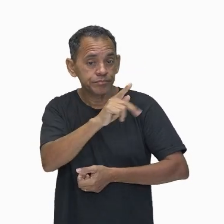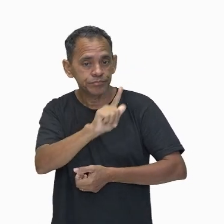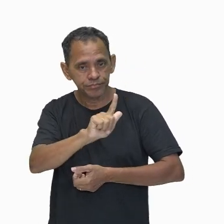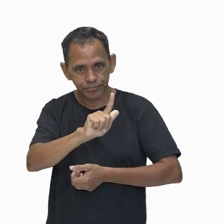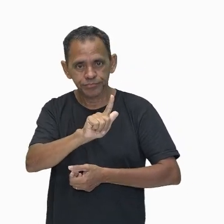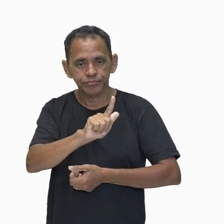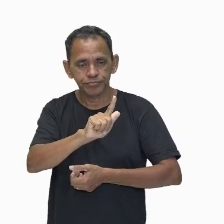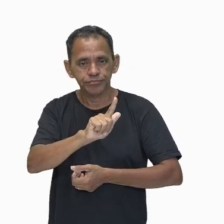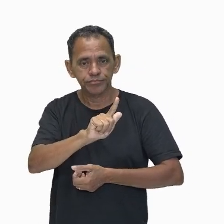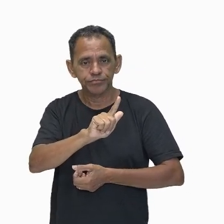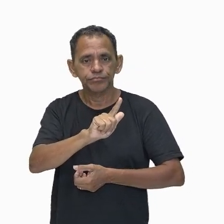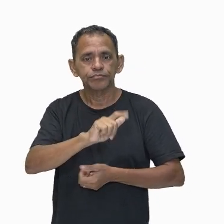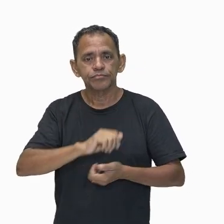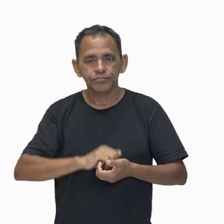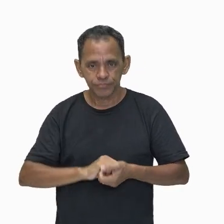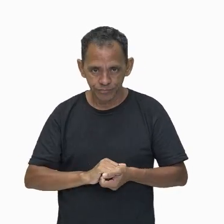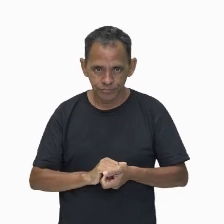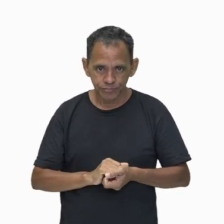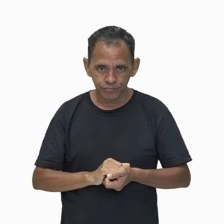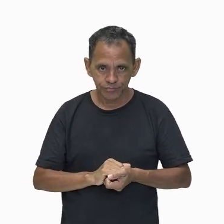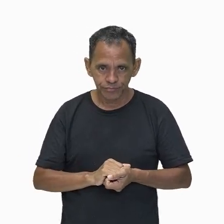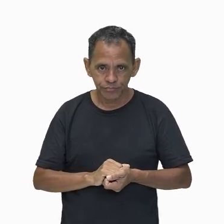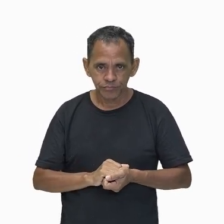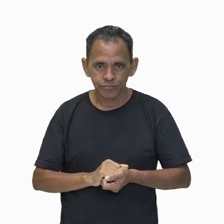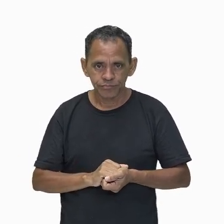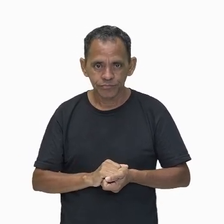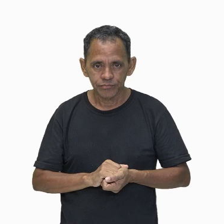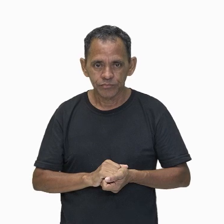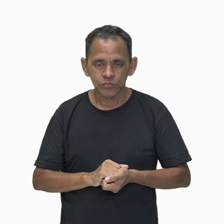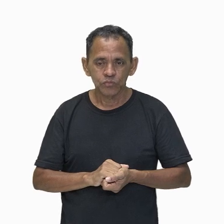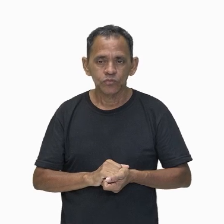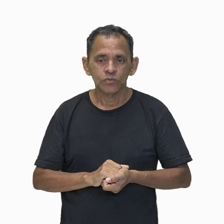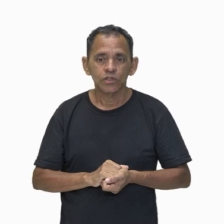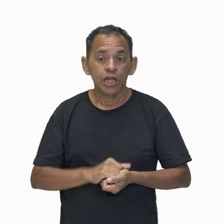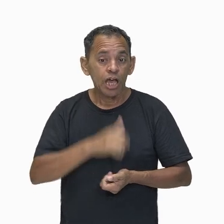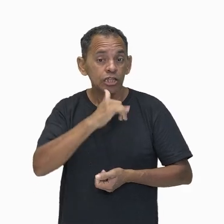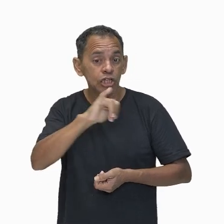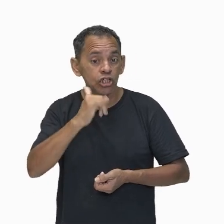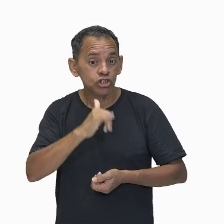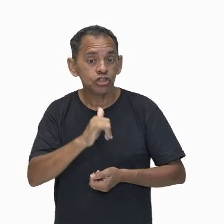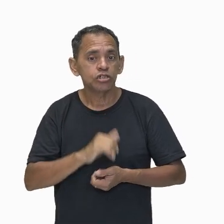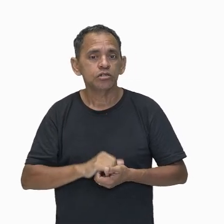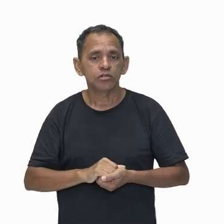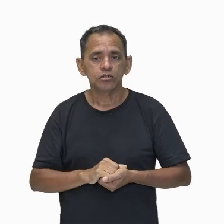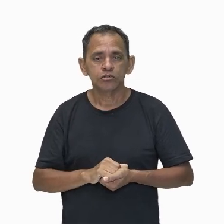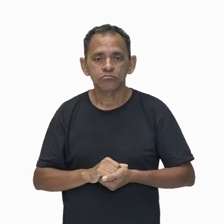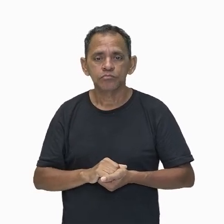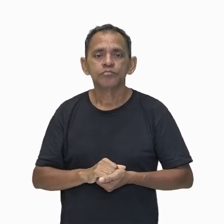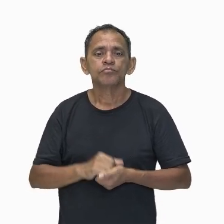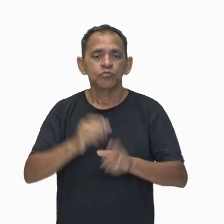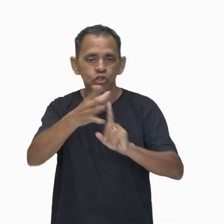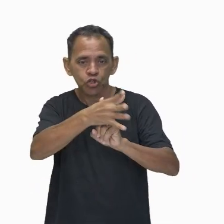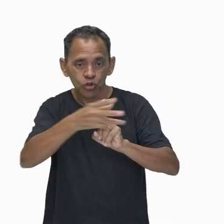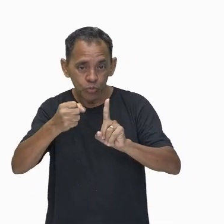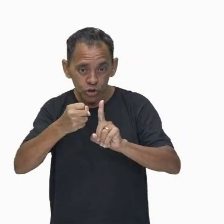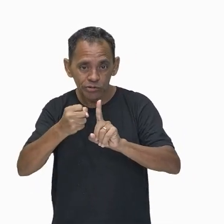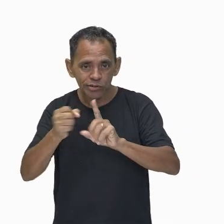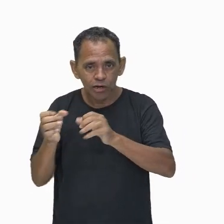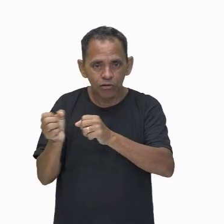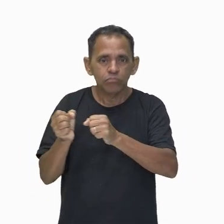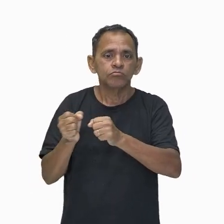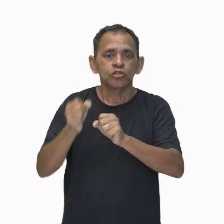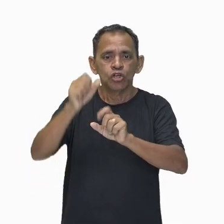gravitacional, tá, pessoal? Ele é a energia potencial gravitacional. M é a massa,